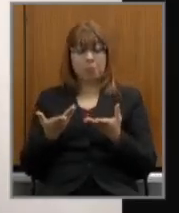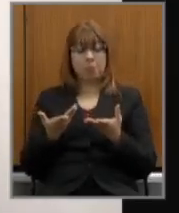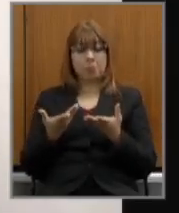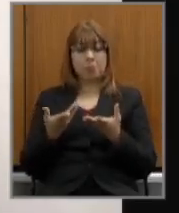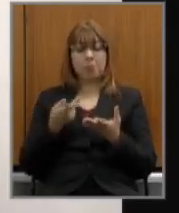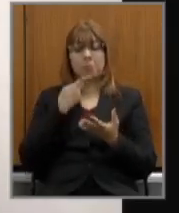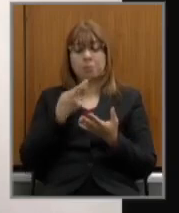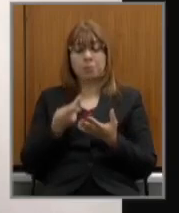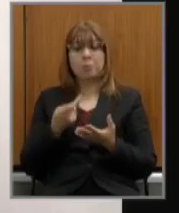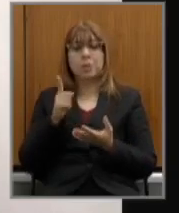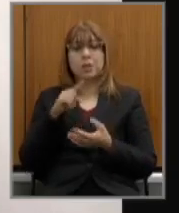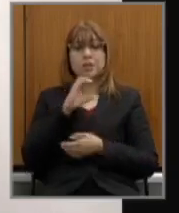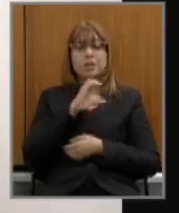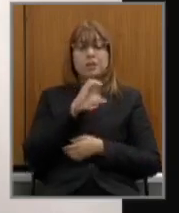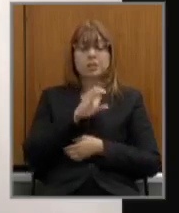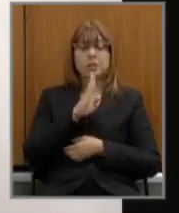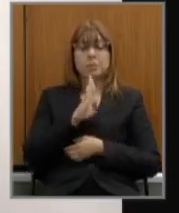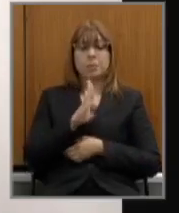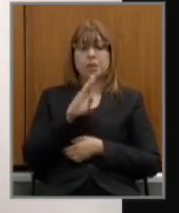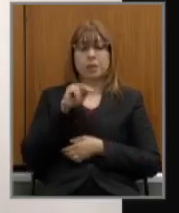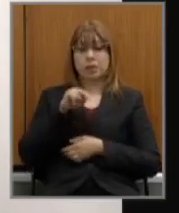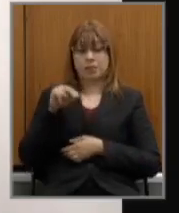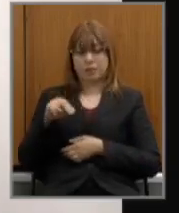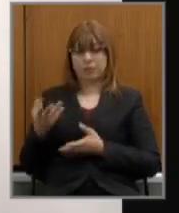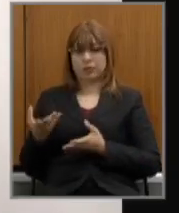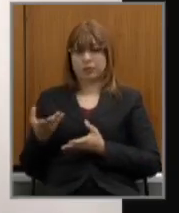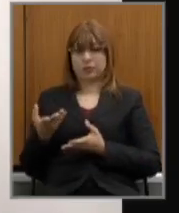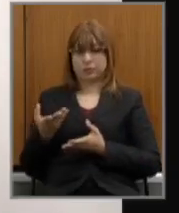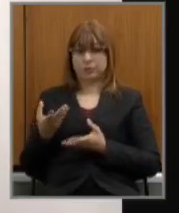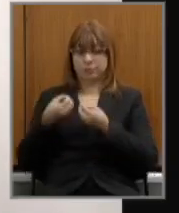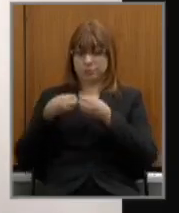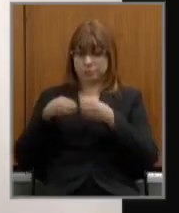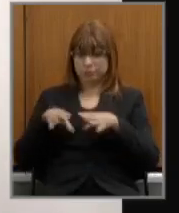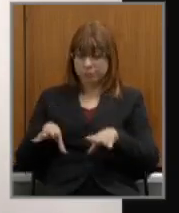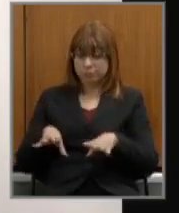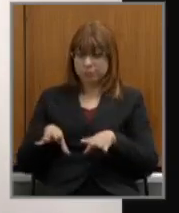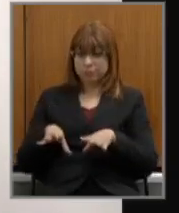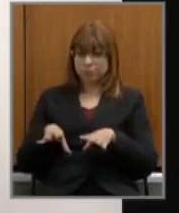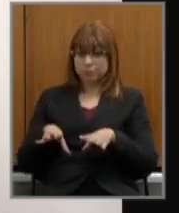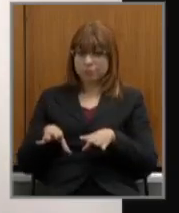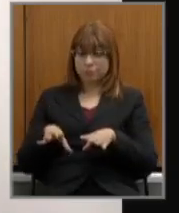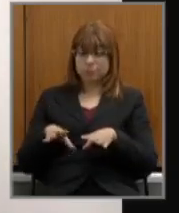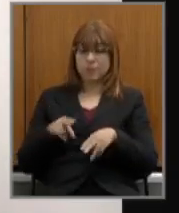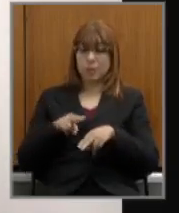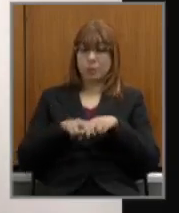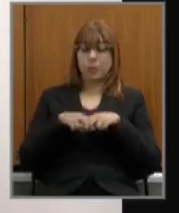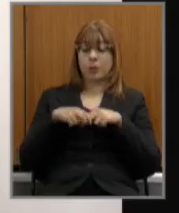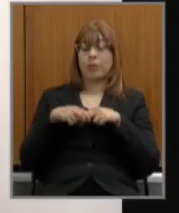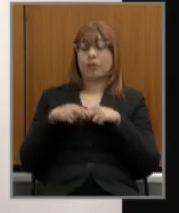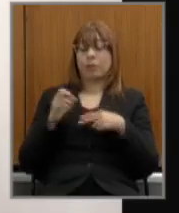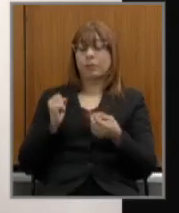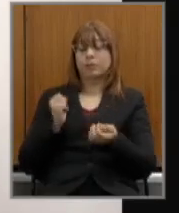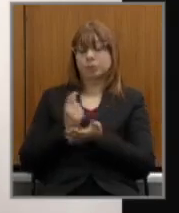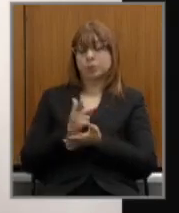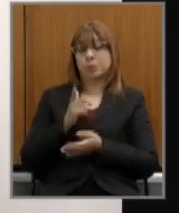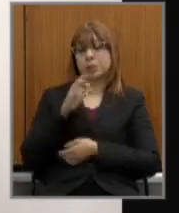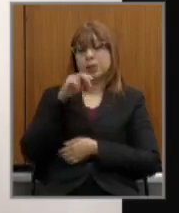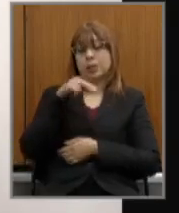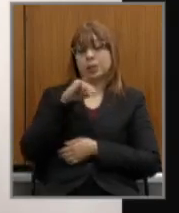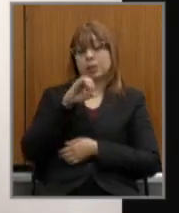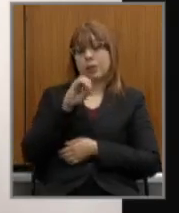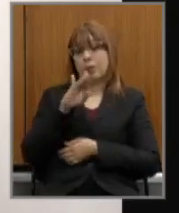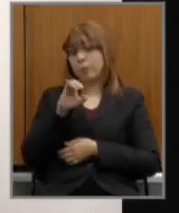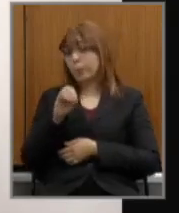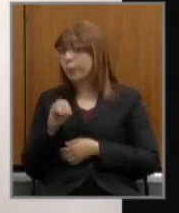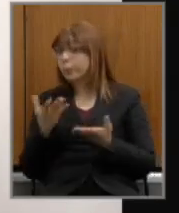mostram que a CBMM lesou o Estado na exploração do nióbio bem como o acordo com a Vale